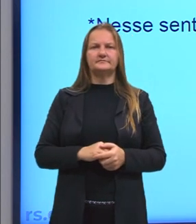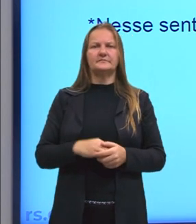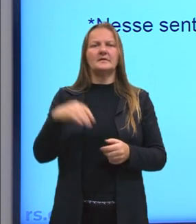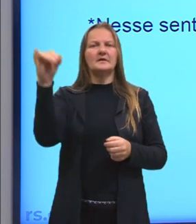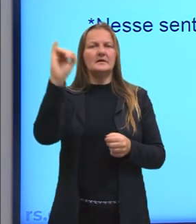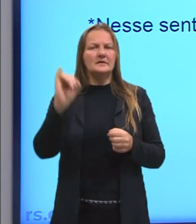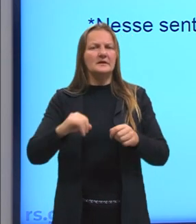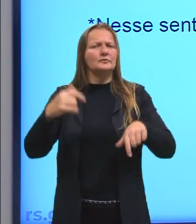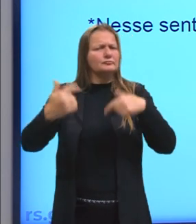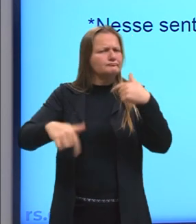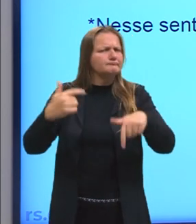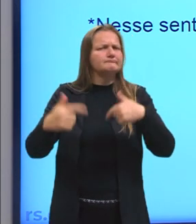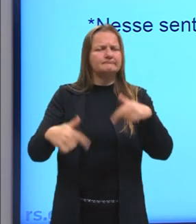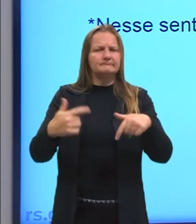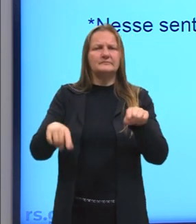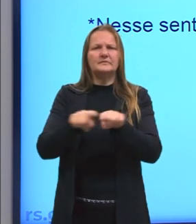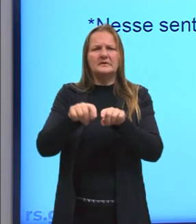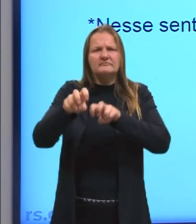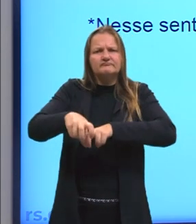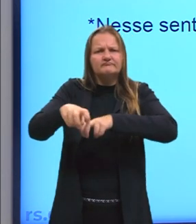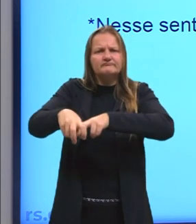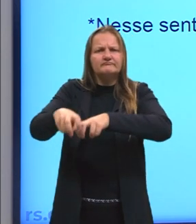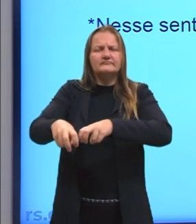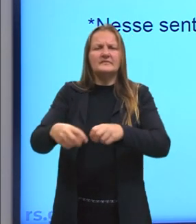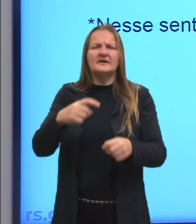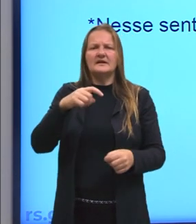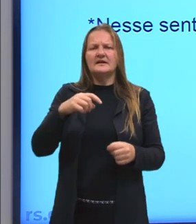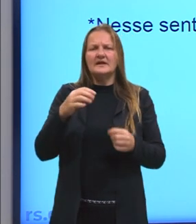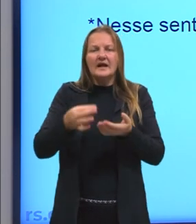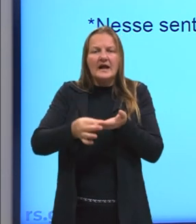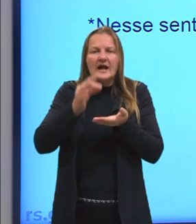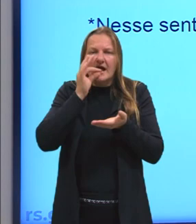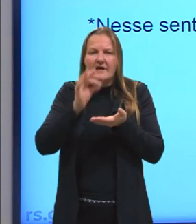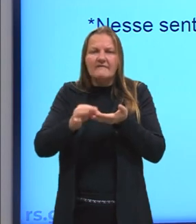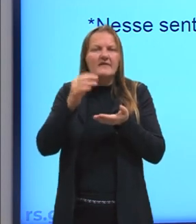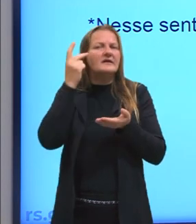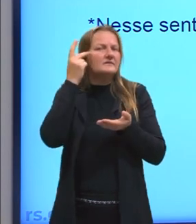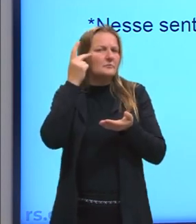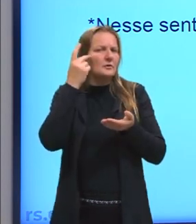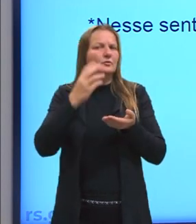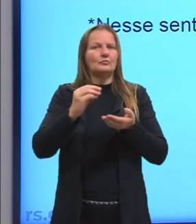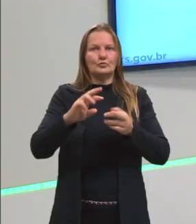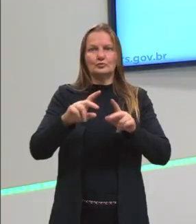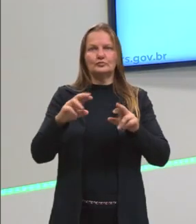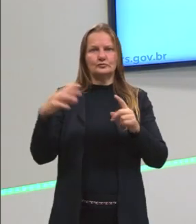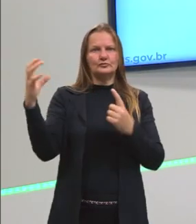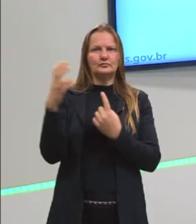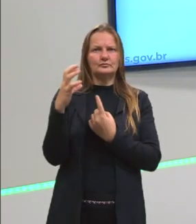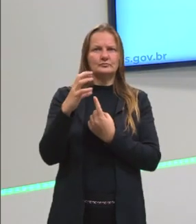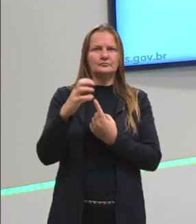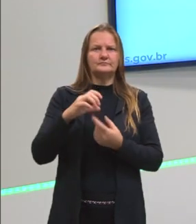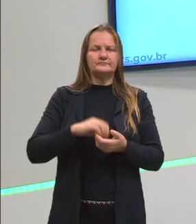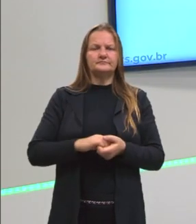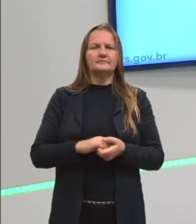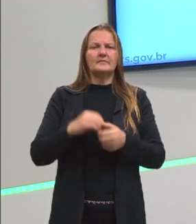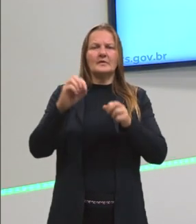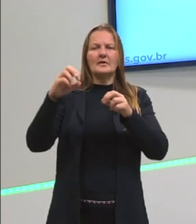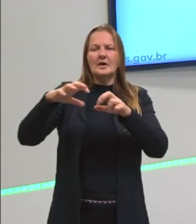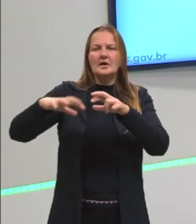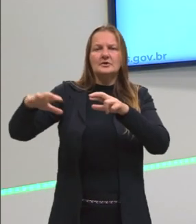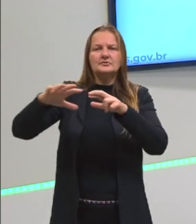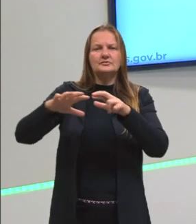vêm para trabalhar nas lavouras, inicialmente nas lavouras de café em São Paulo e aí depois eles vão descendo para outras regiões do